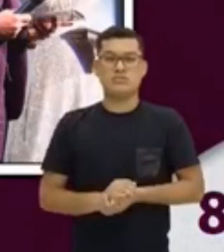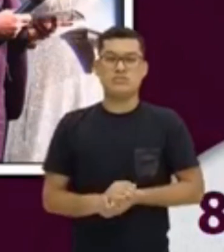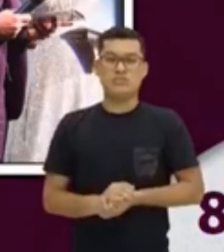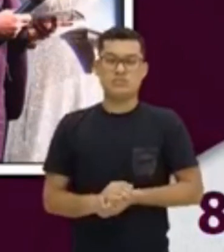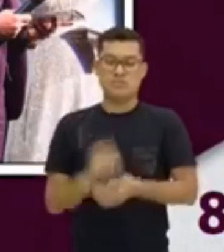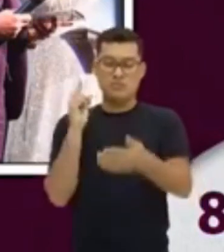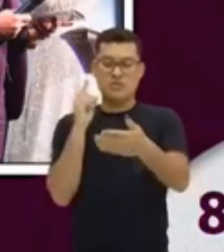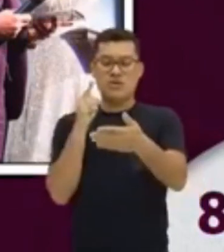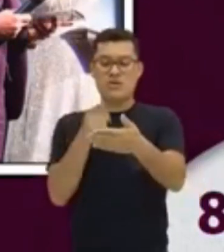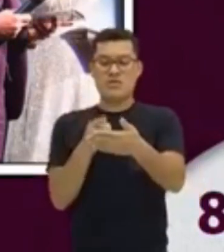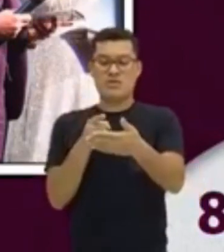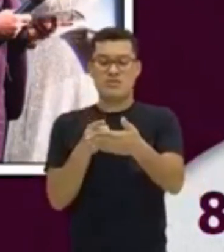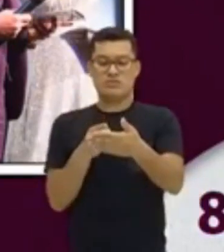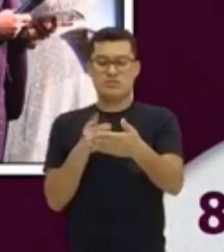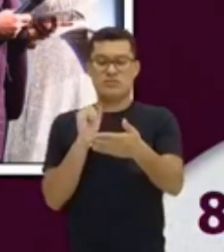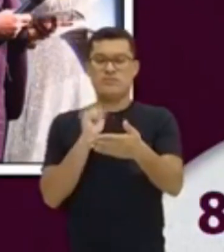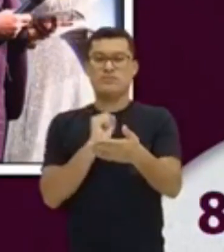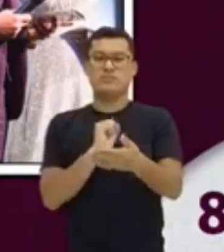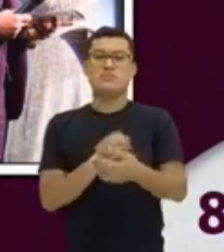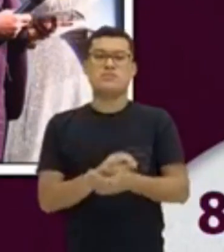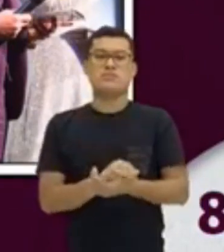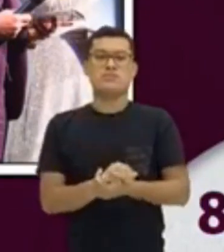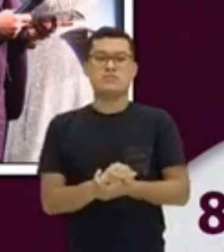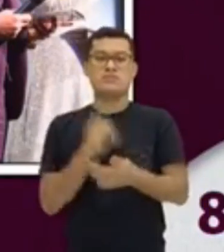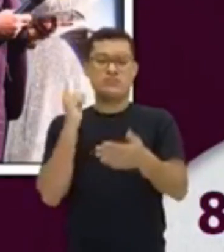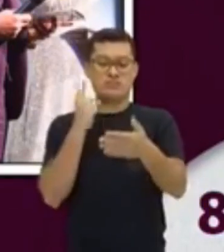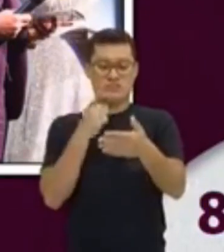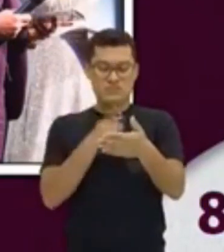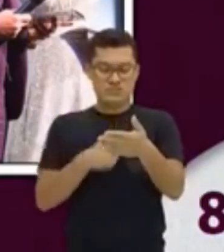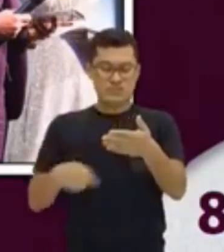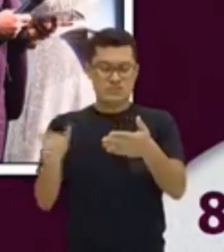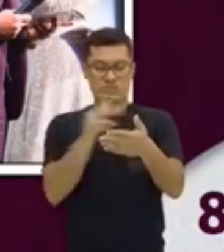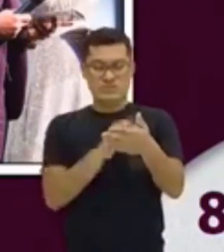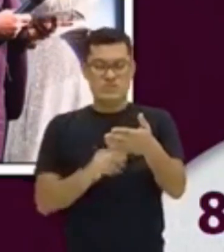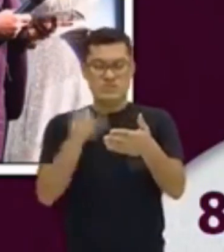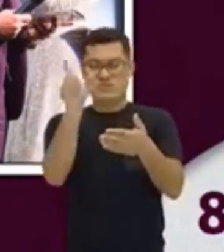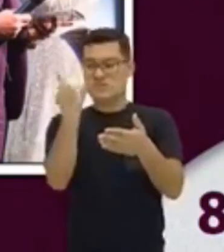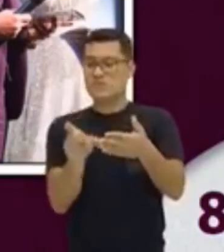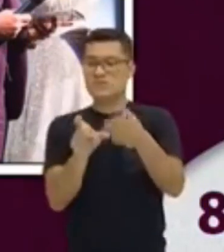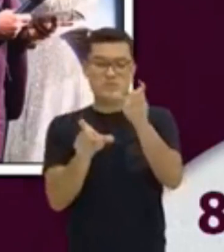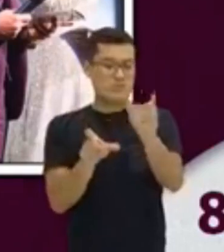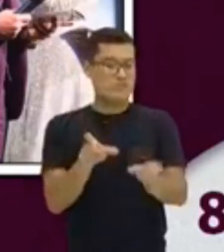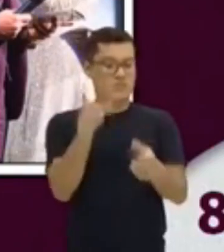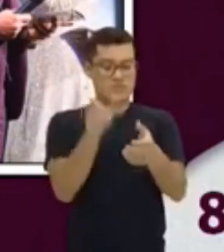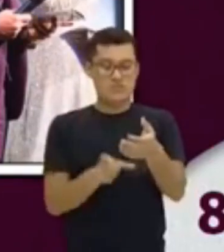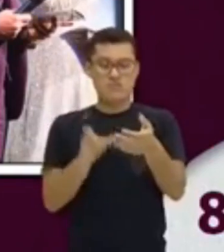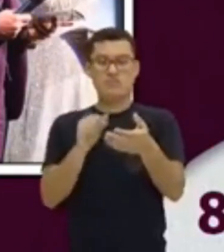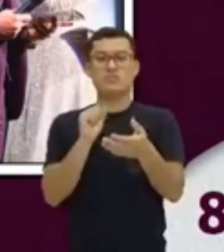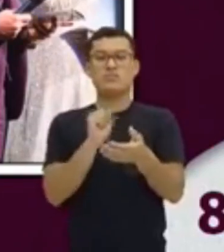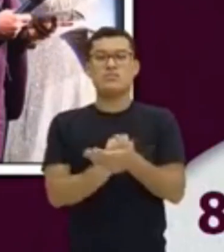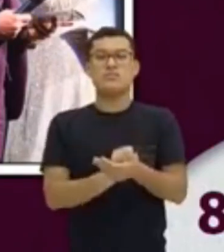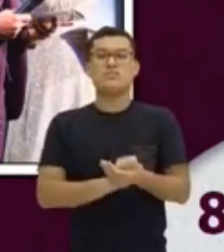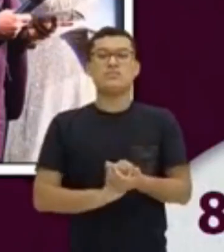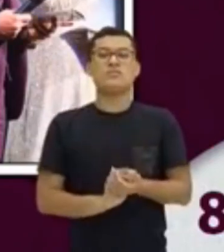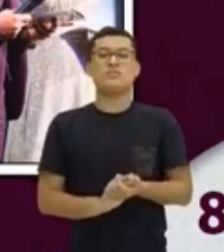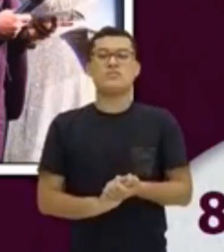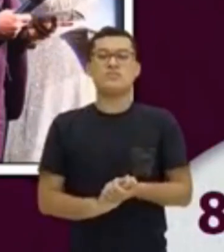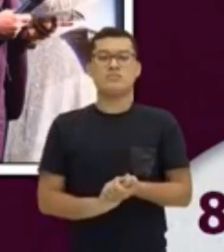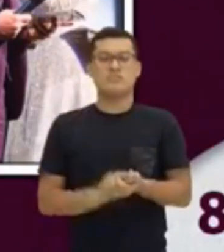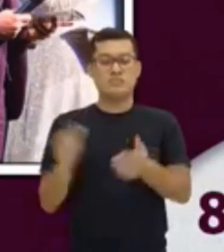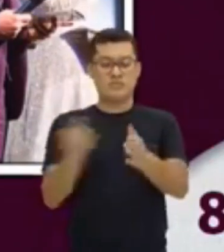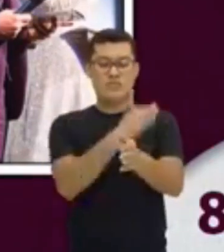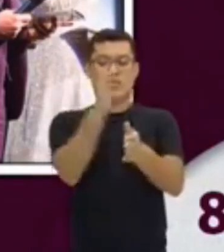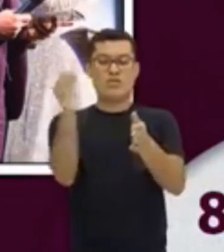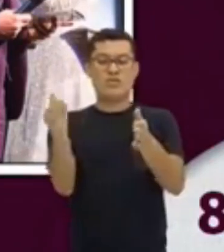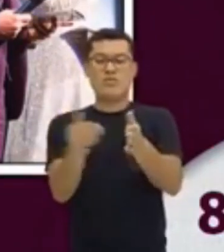esses, esses, são, these are, nossos,